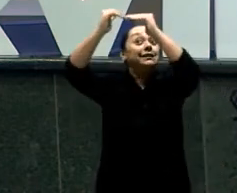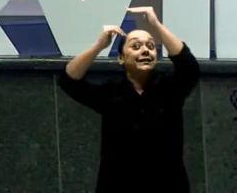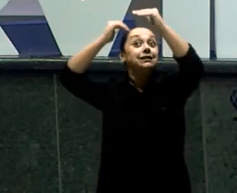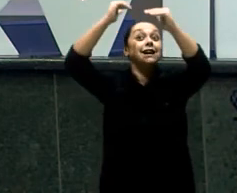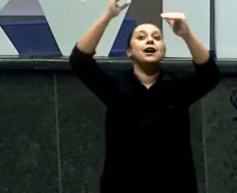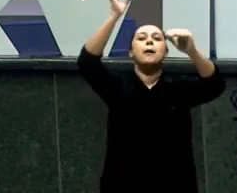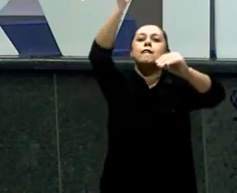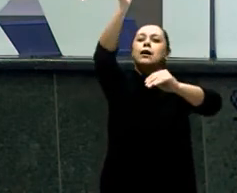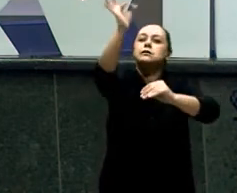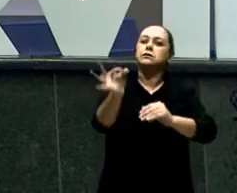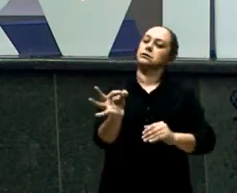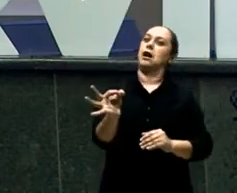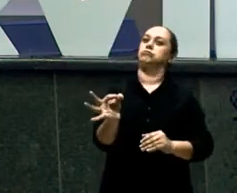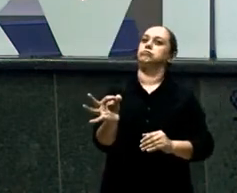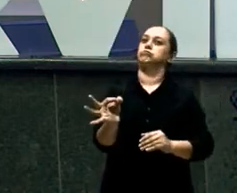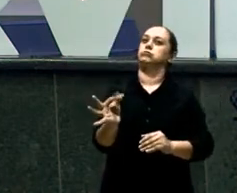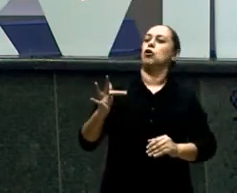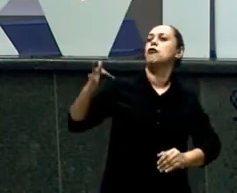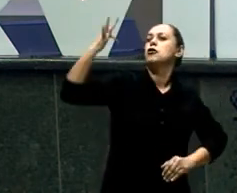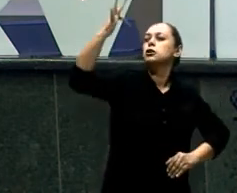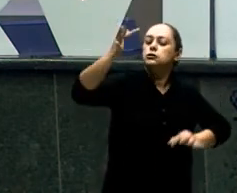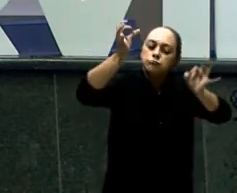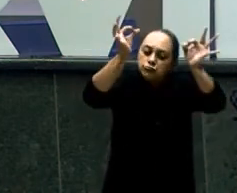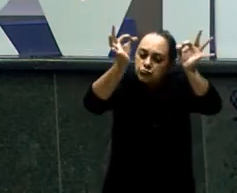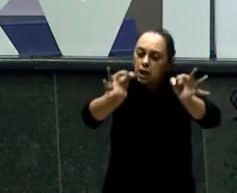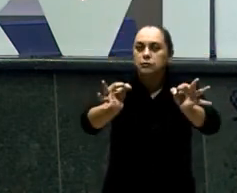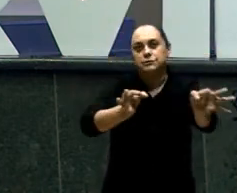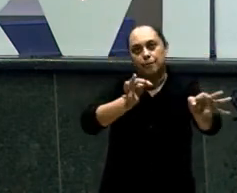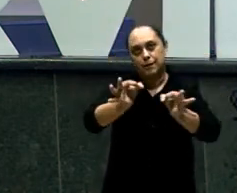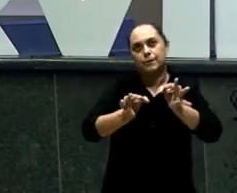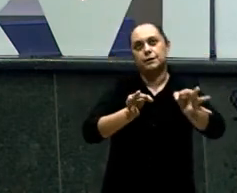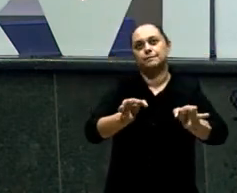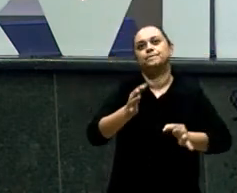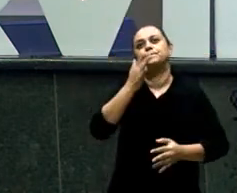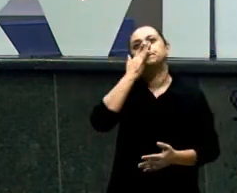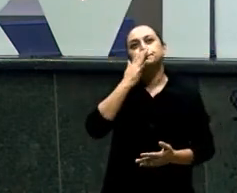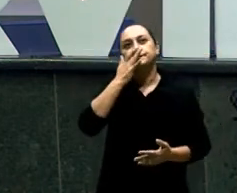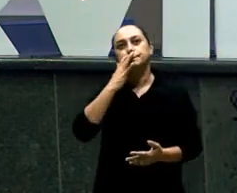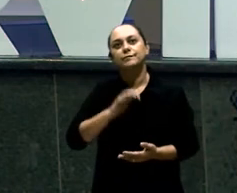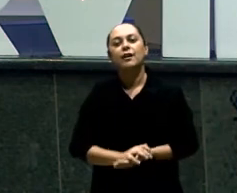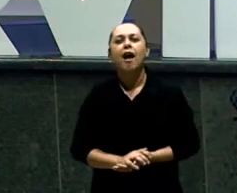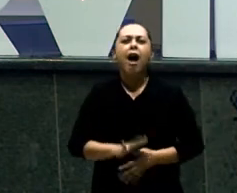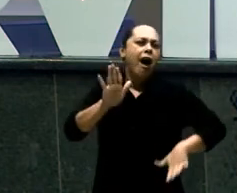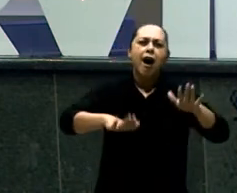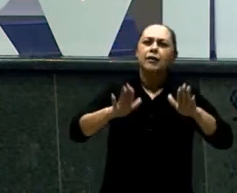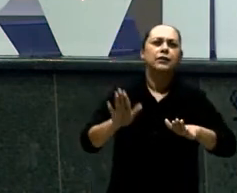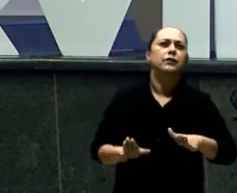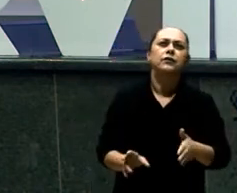Firme Fixo Ele ainda Oscila De manhã fala Estou bem